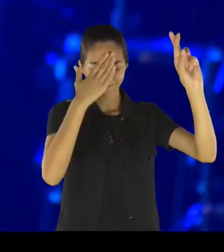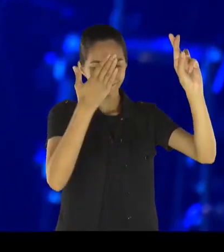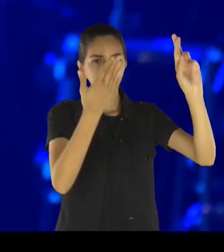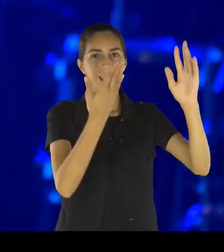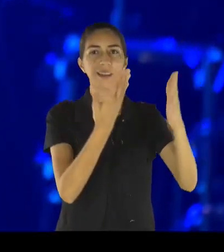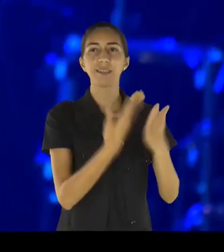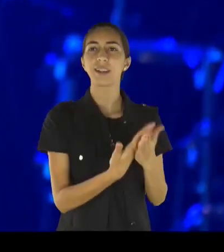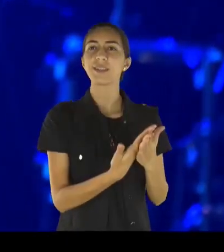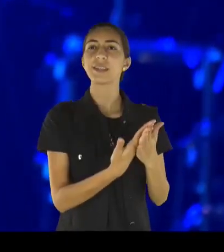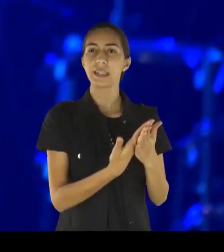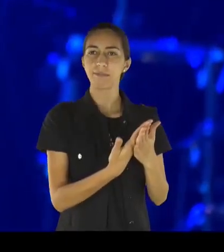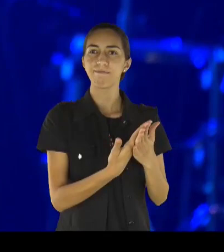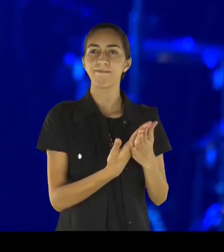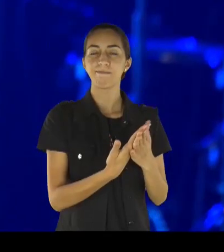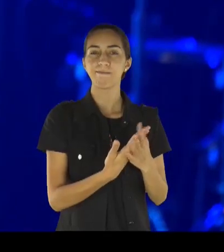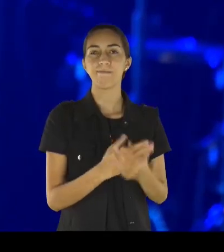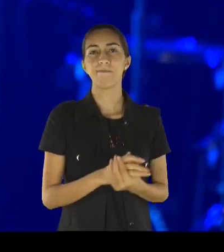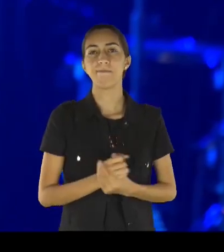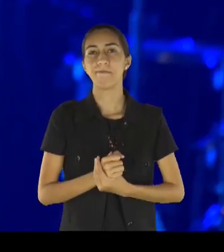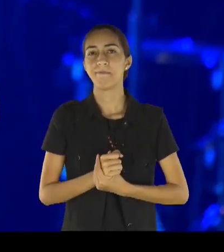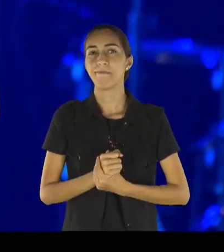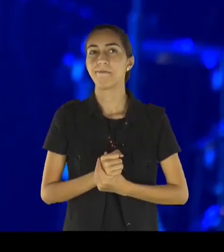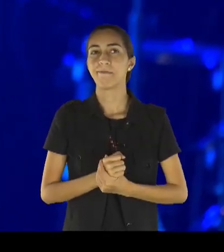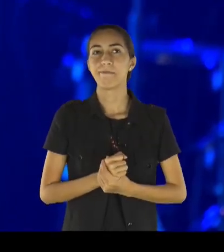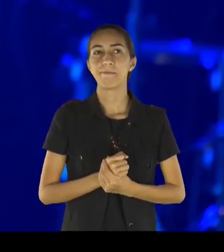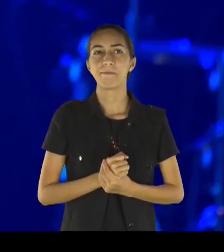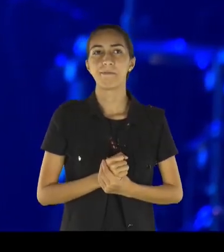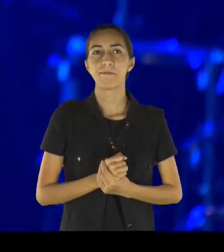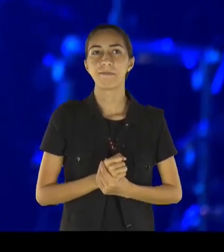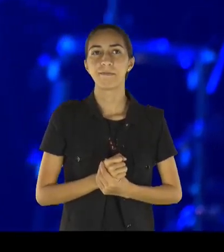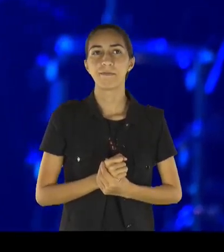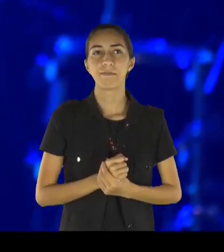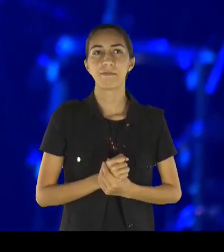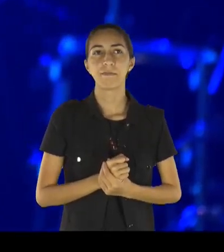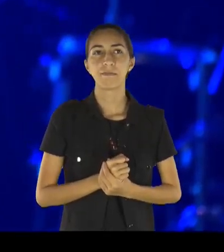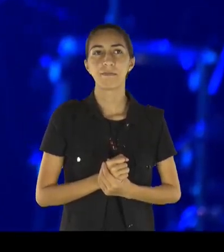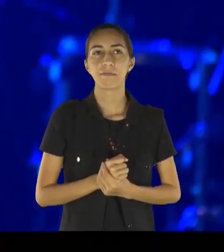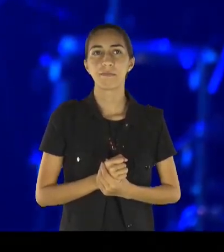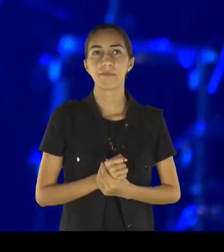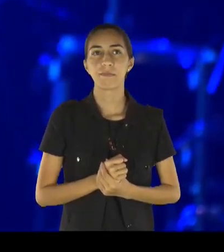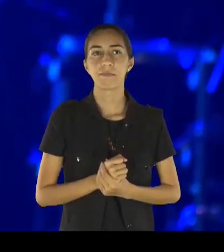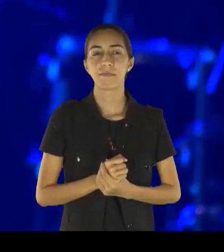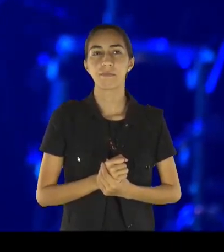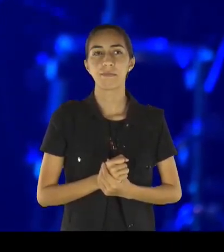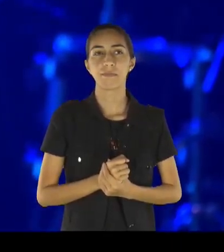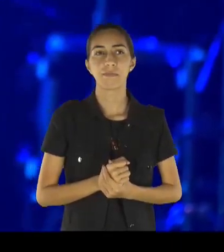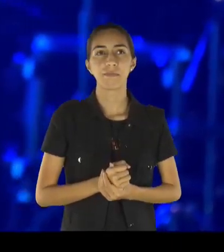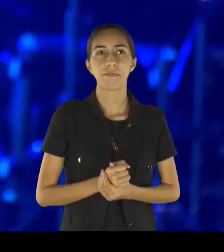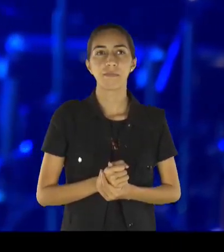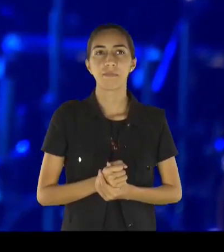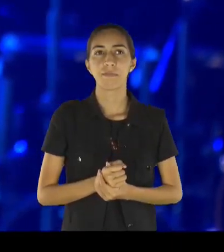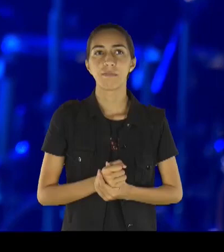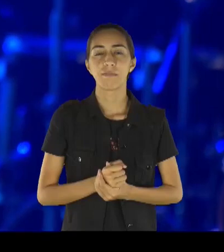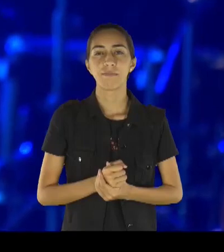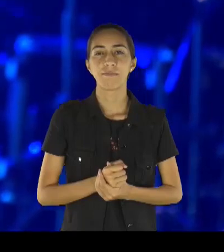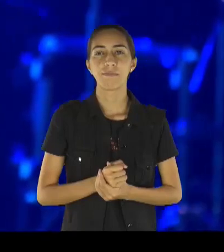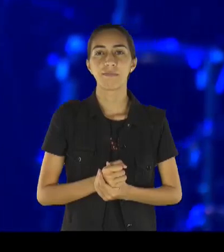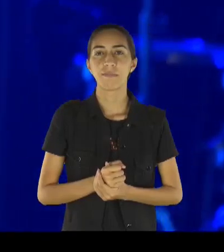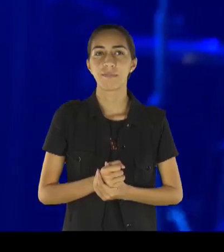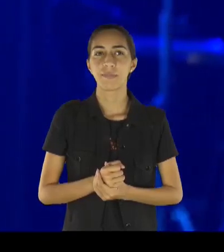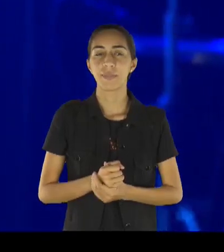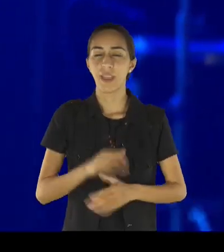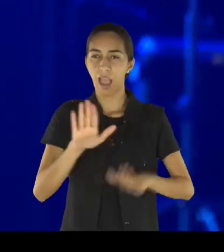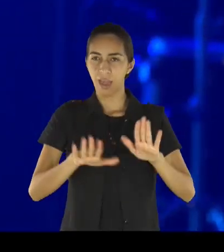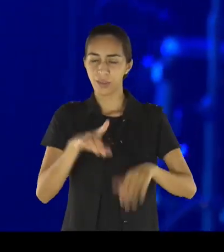eleição, olha, tal estado, eu acho que vai vir, vacina, que parece que vai distribuir, para todo mundo, vai voltar à normalidade,